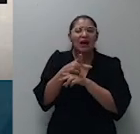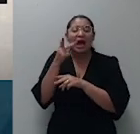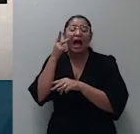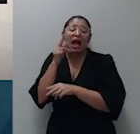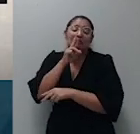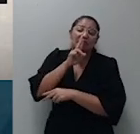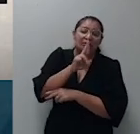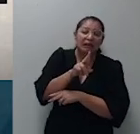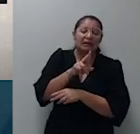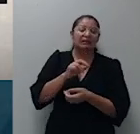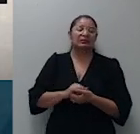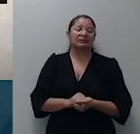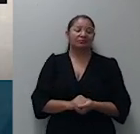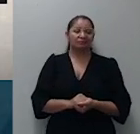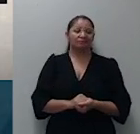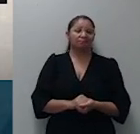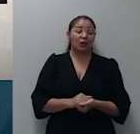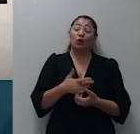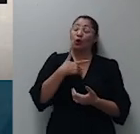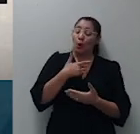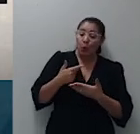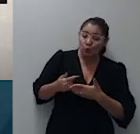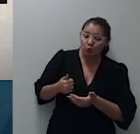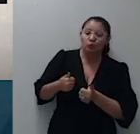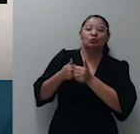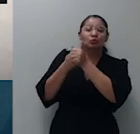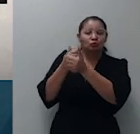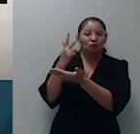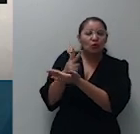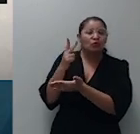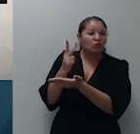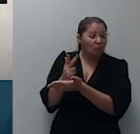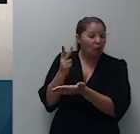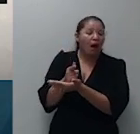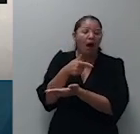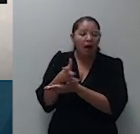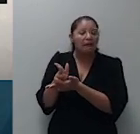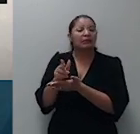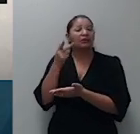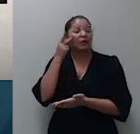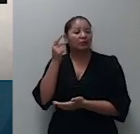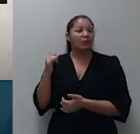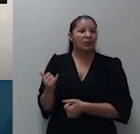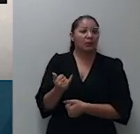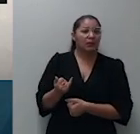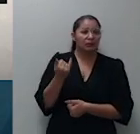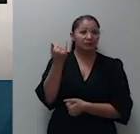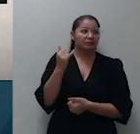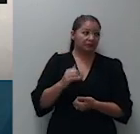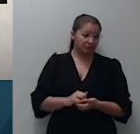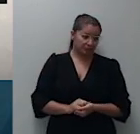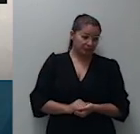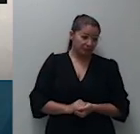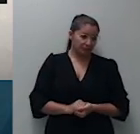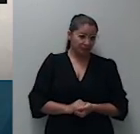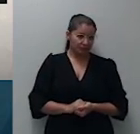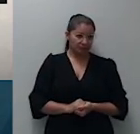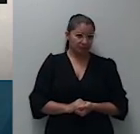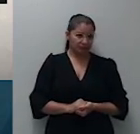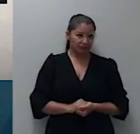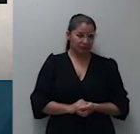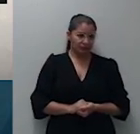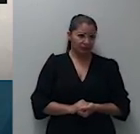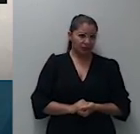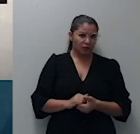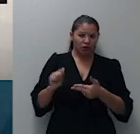merece ser mantida por seus próprios fundamentos conforme asseverado na decisão agravada o tribunal de